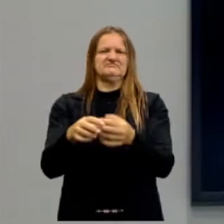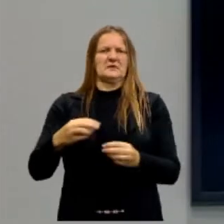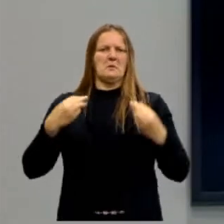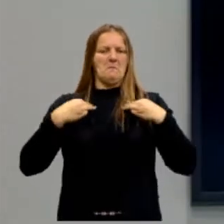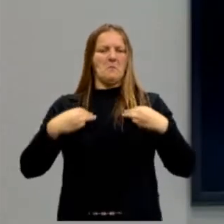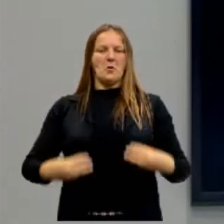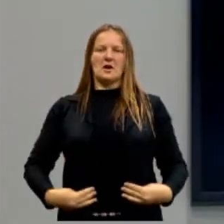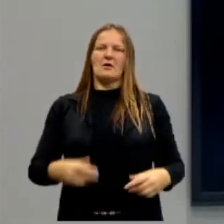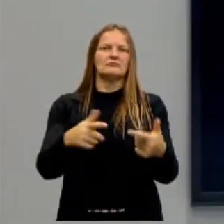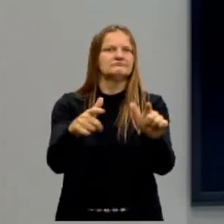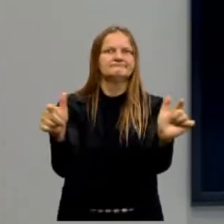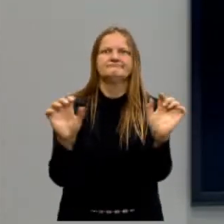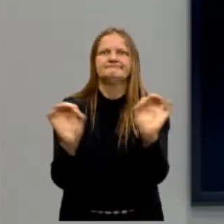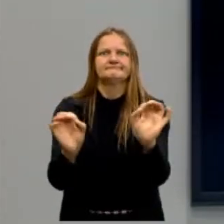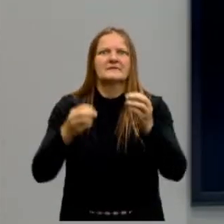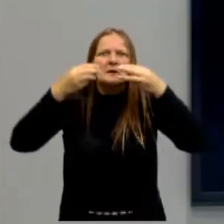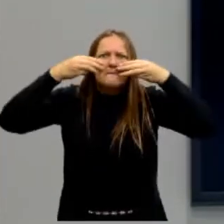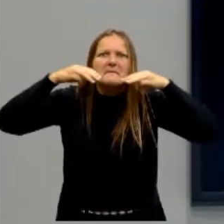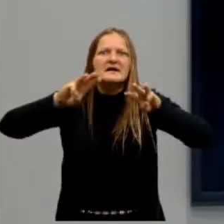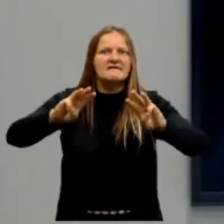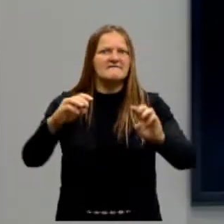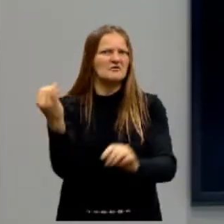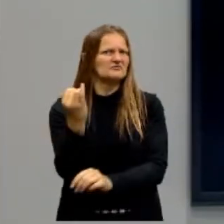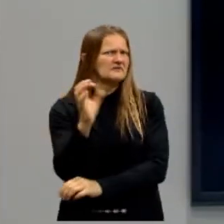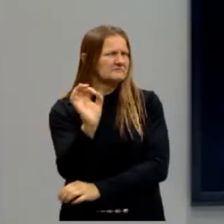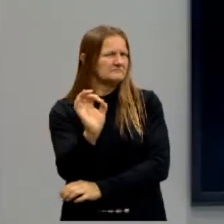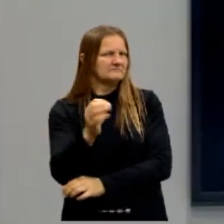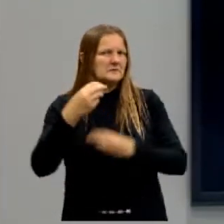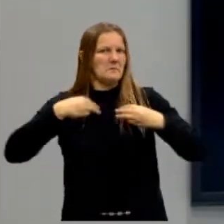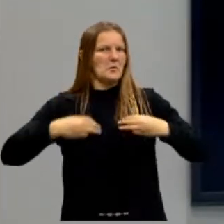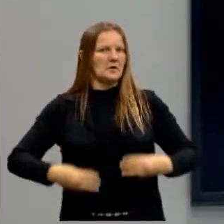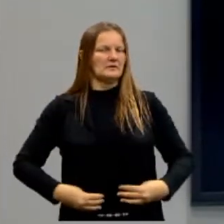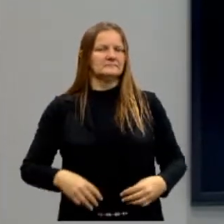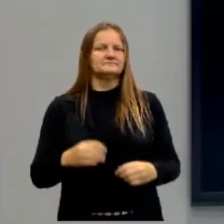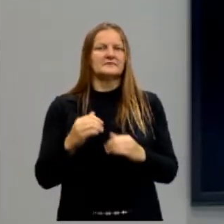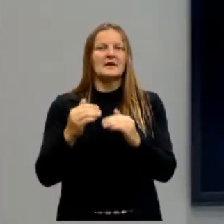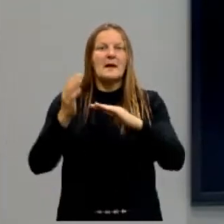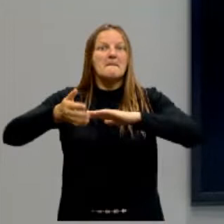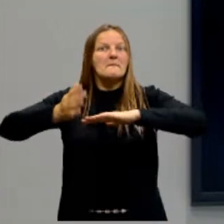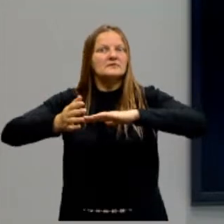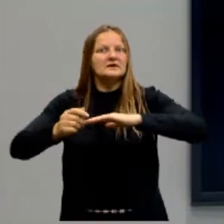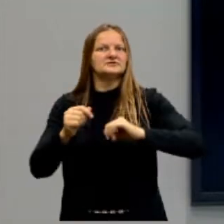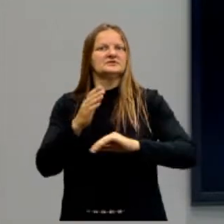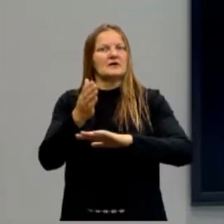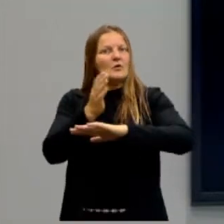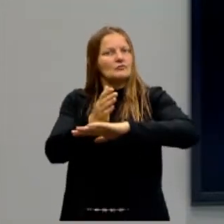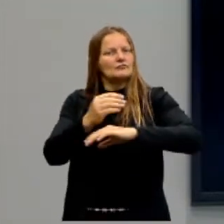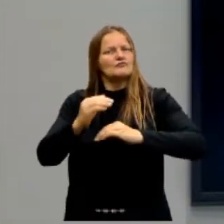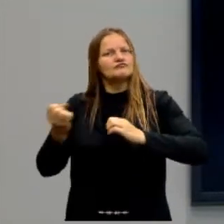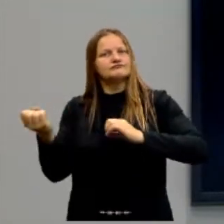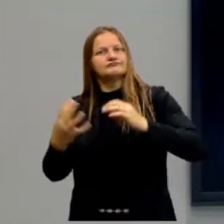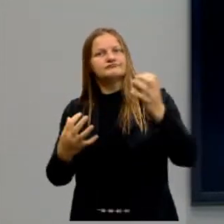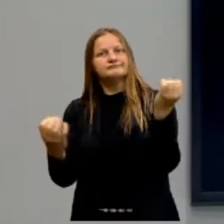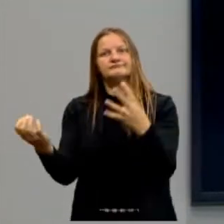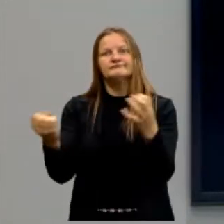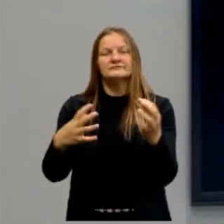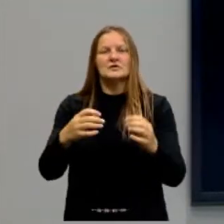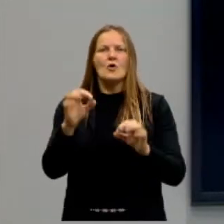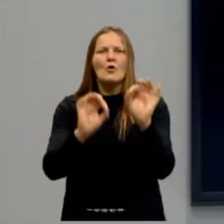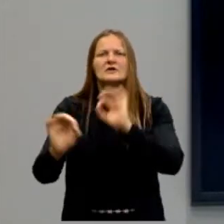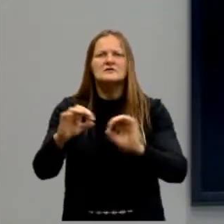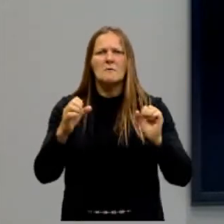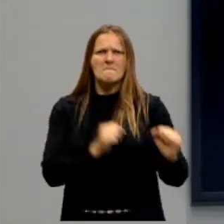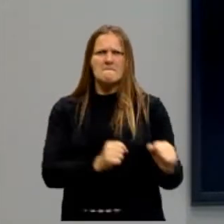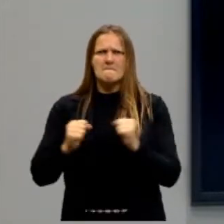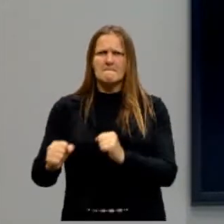aí, não é tão importante. A modernidade e a contemporaneidade, as organizações e as formas de poder têm